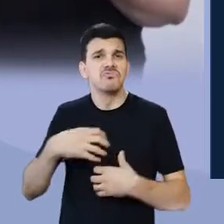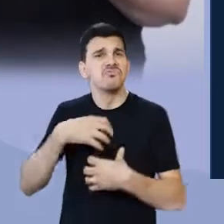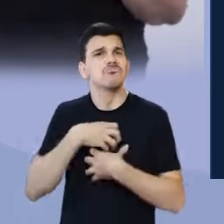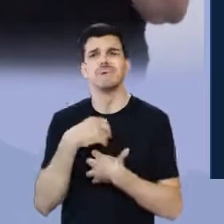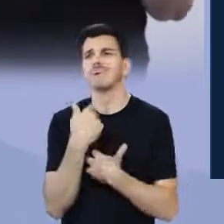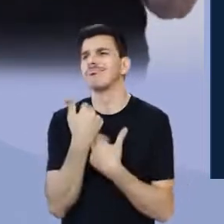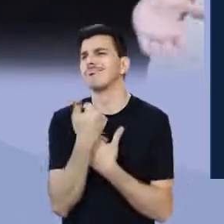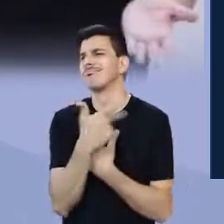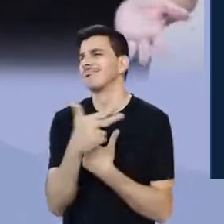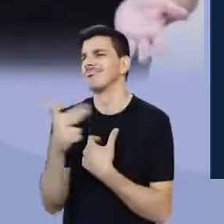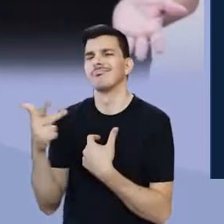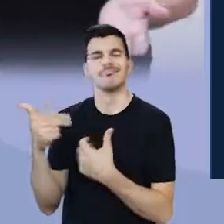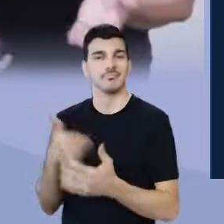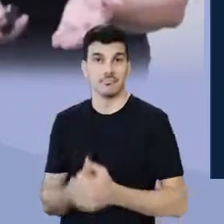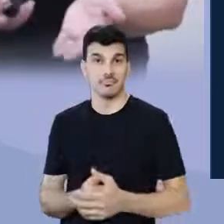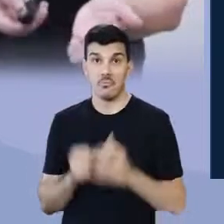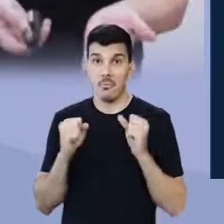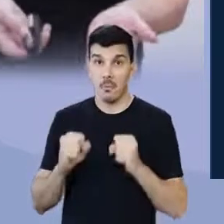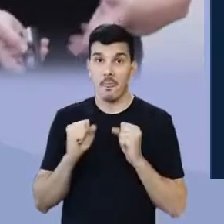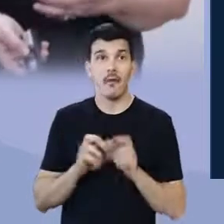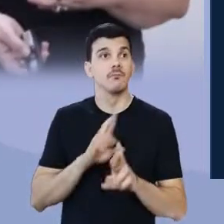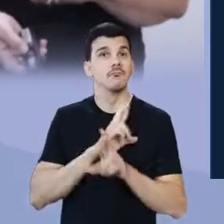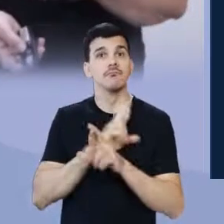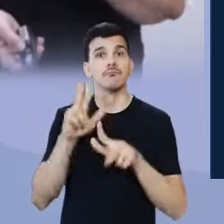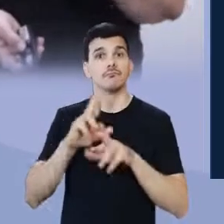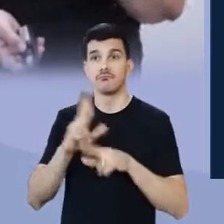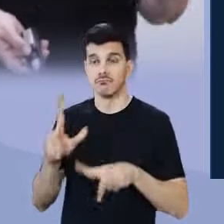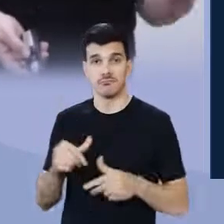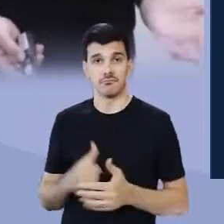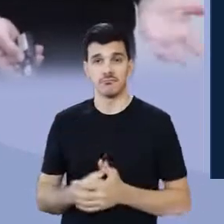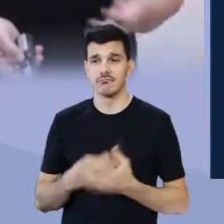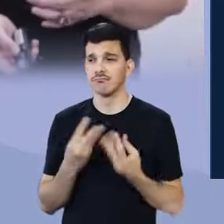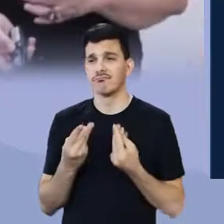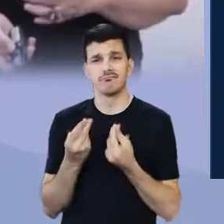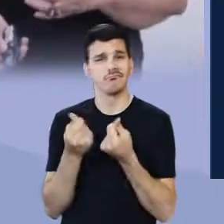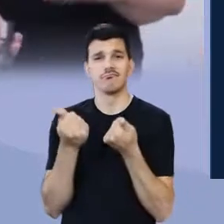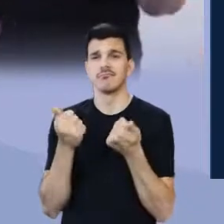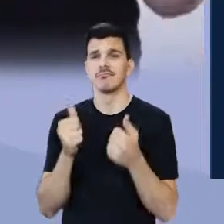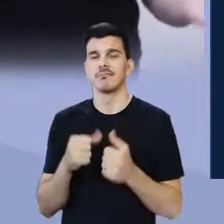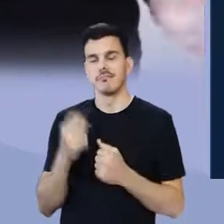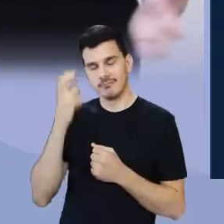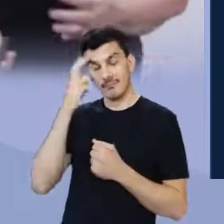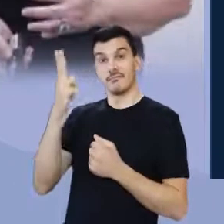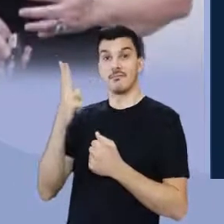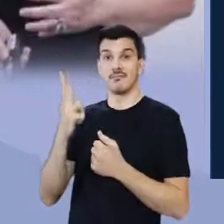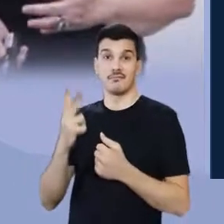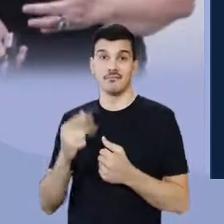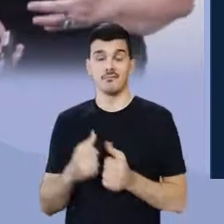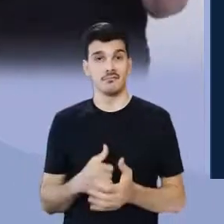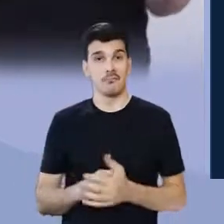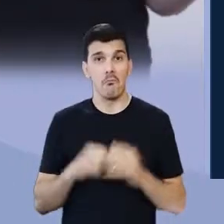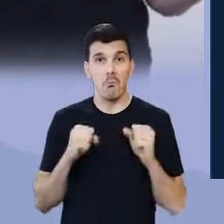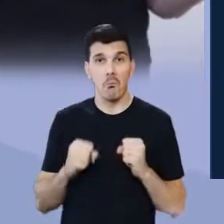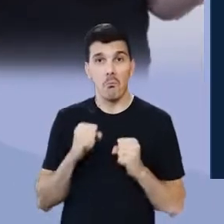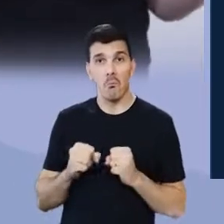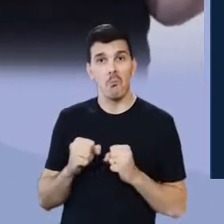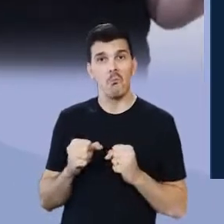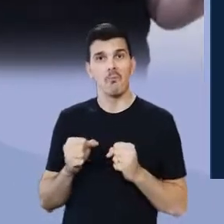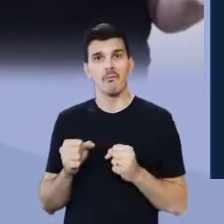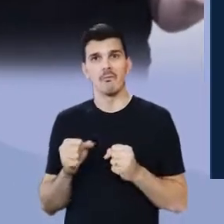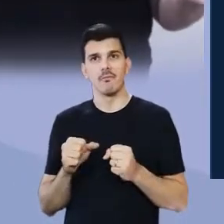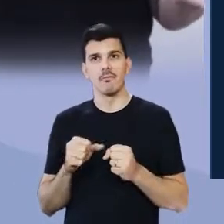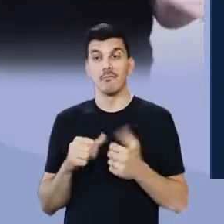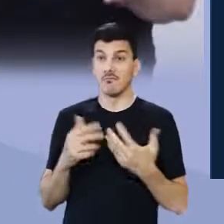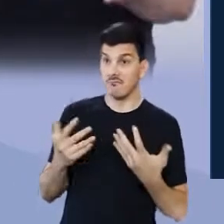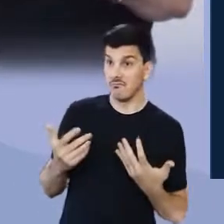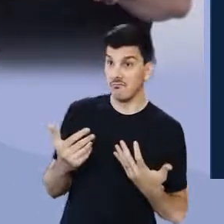tal como você, como eu. Pode ser diferente, excêntrico, criativo. Pode não ser isso um